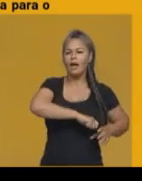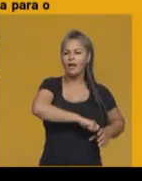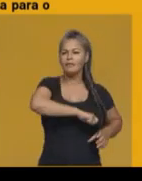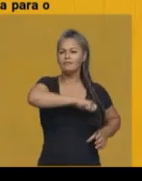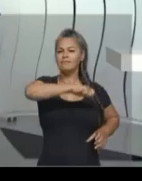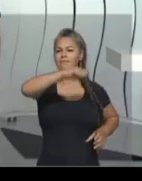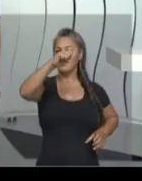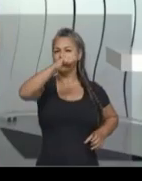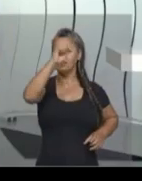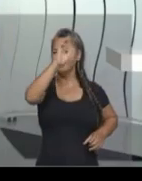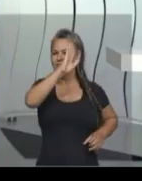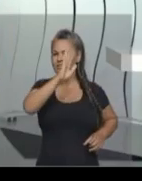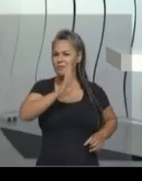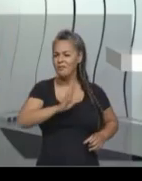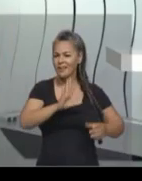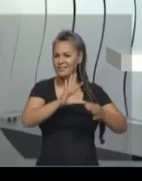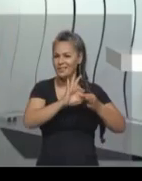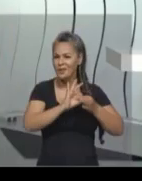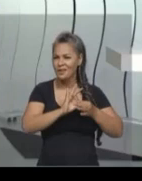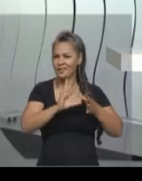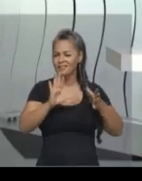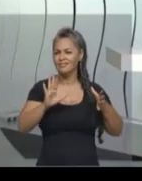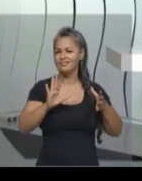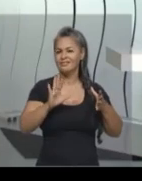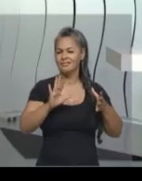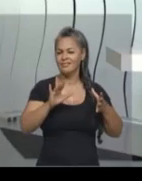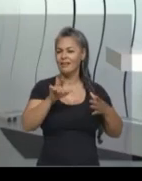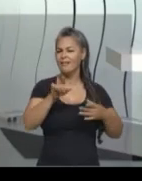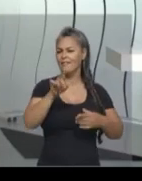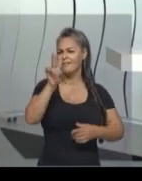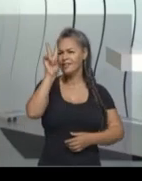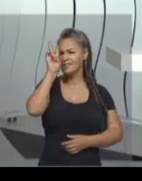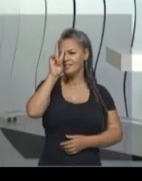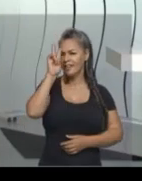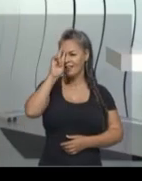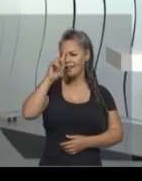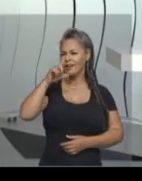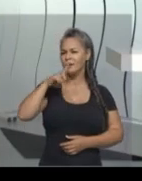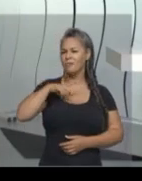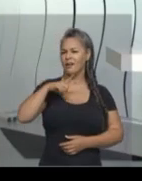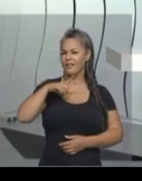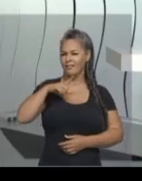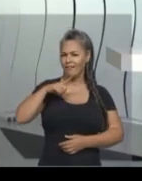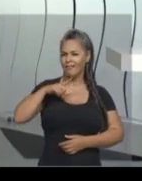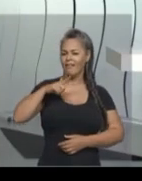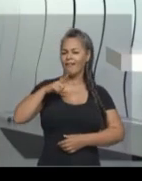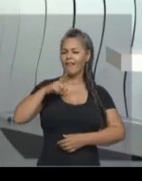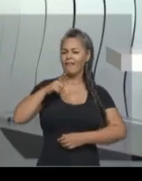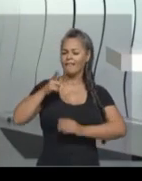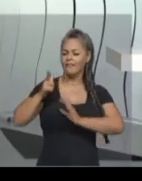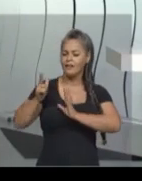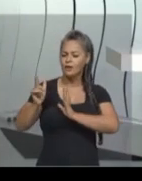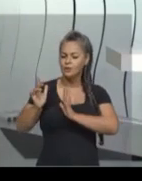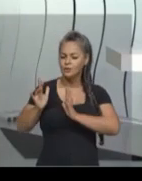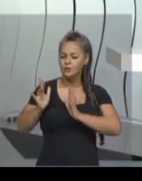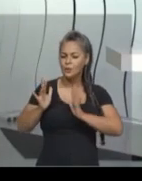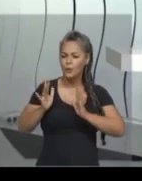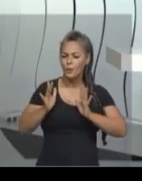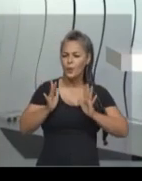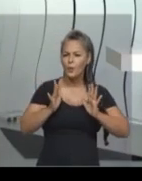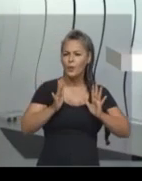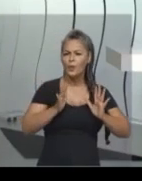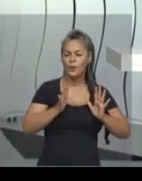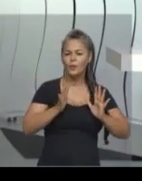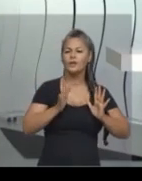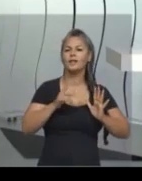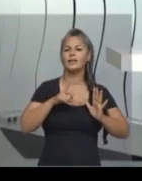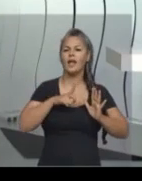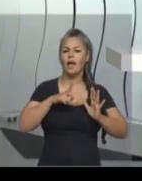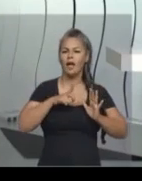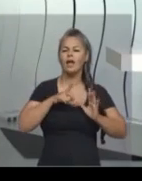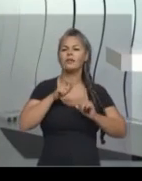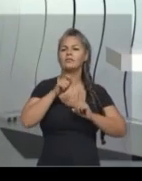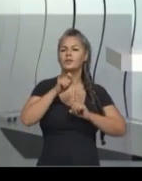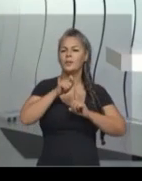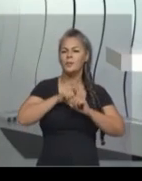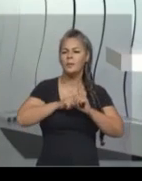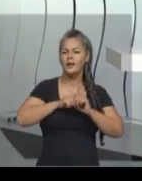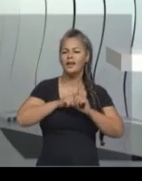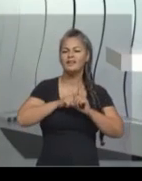Você se lembra do processo que levou à proclamação da independência em 7 de setembro de